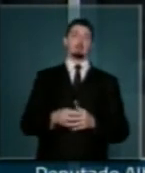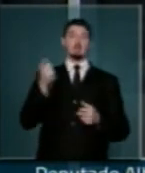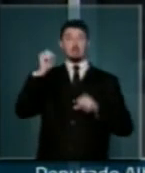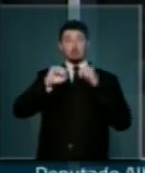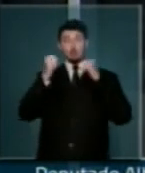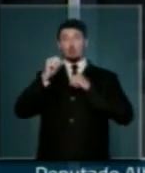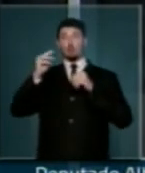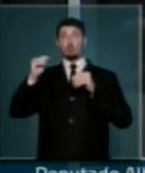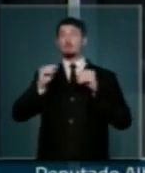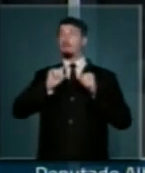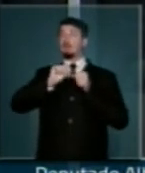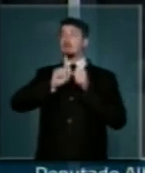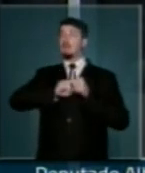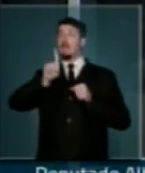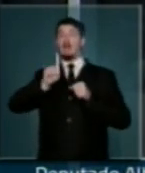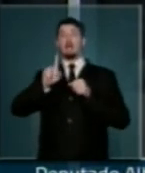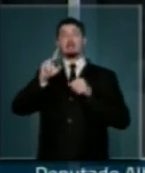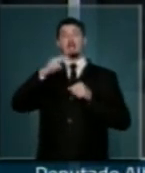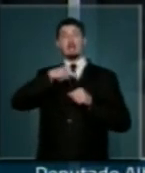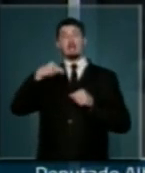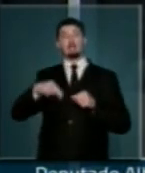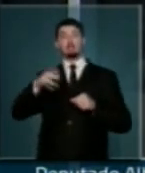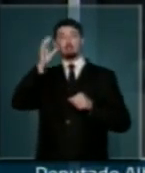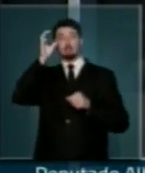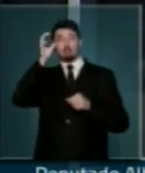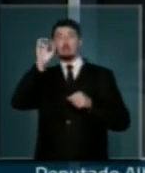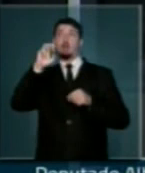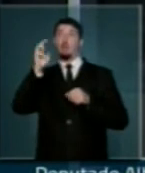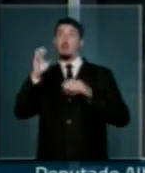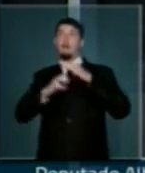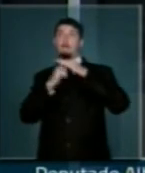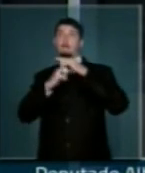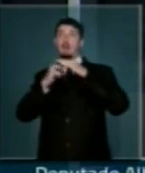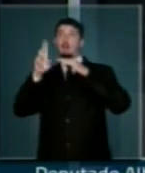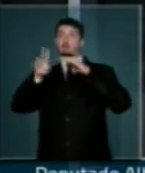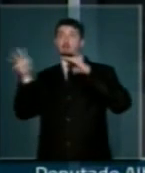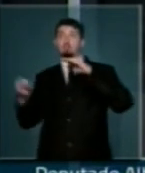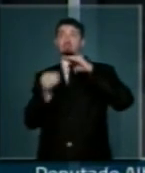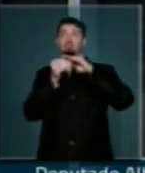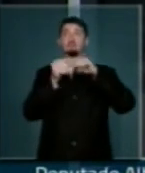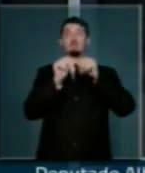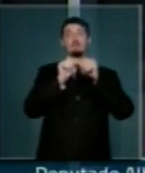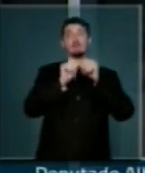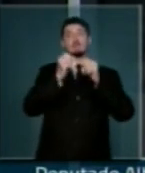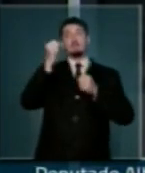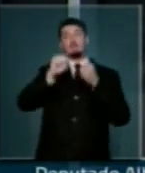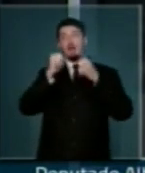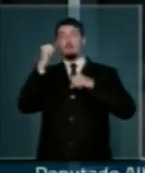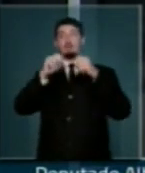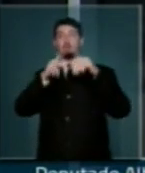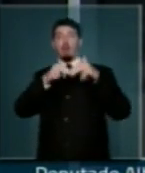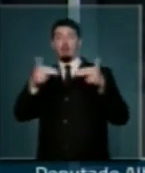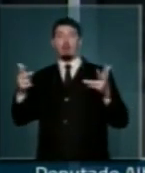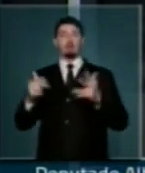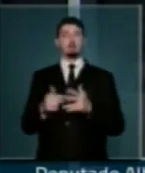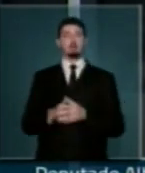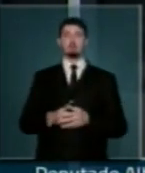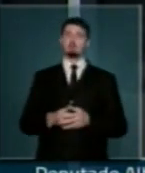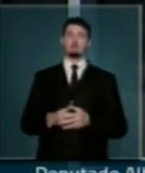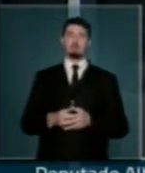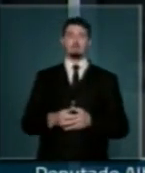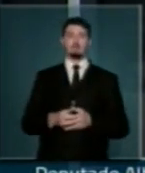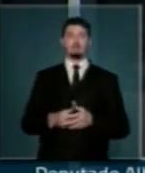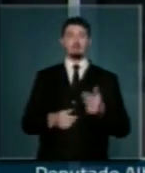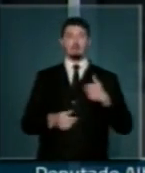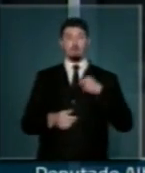indústrias se instalando na China ou usando empresas chinesas para se tornar a linha de montagem de produtos já aqui existentes. No